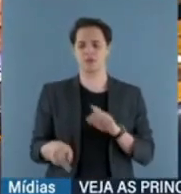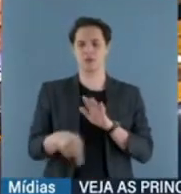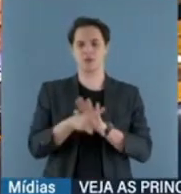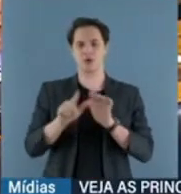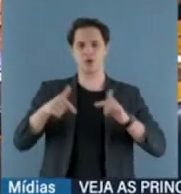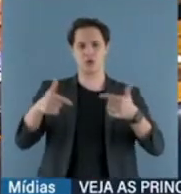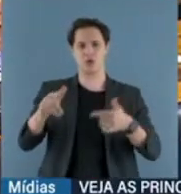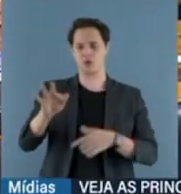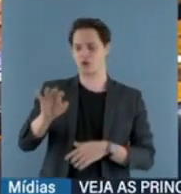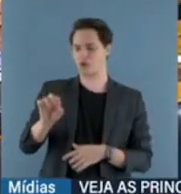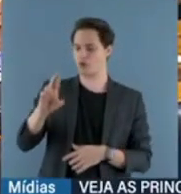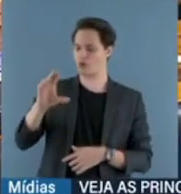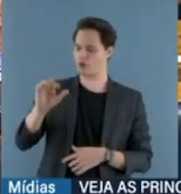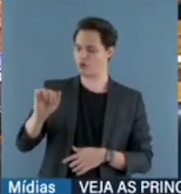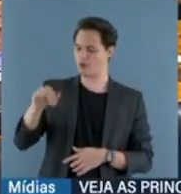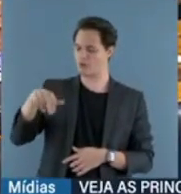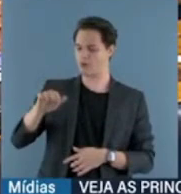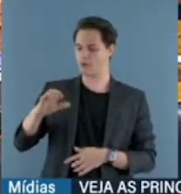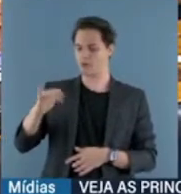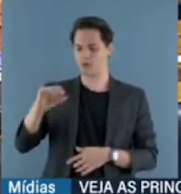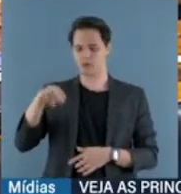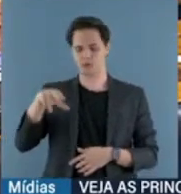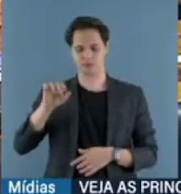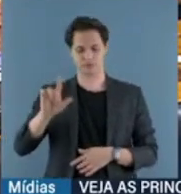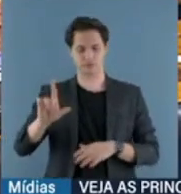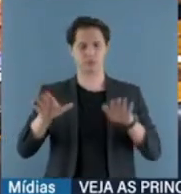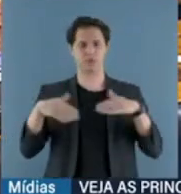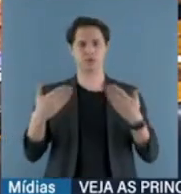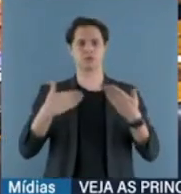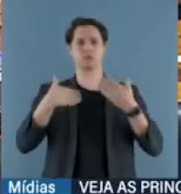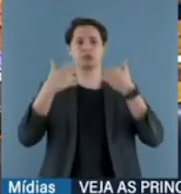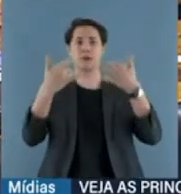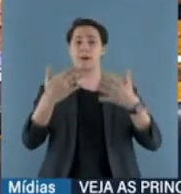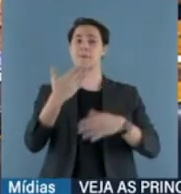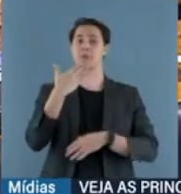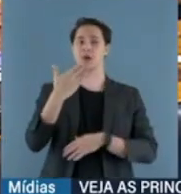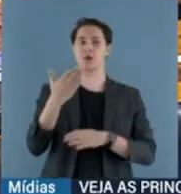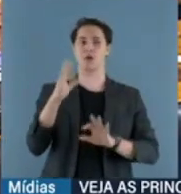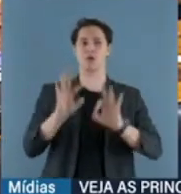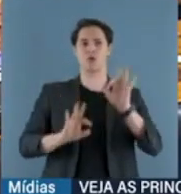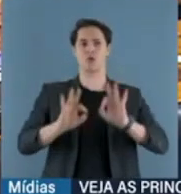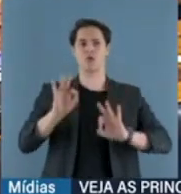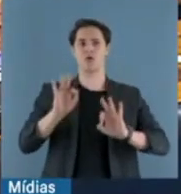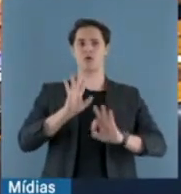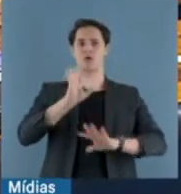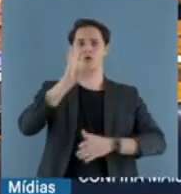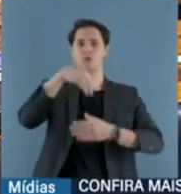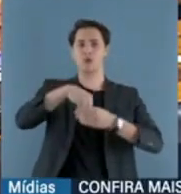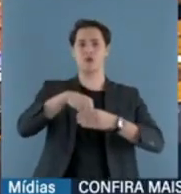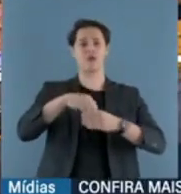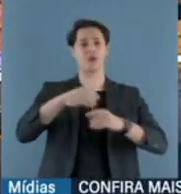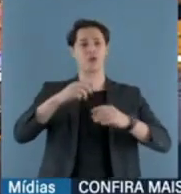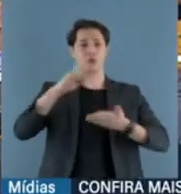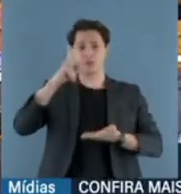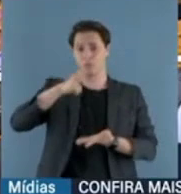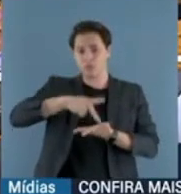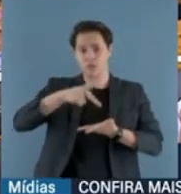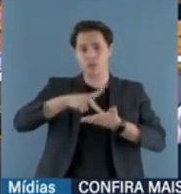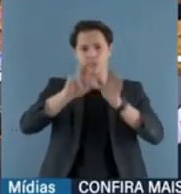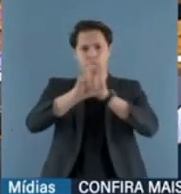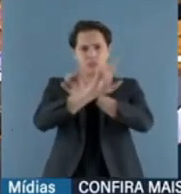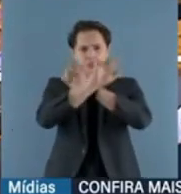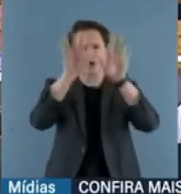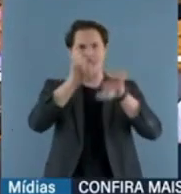Nacional. Então, eu trago aqui essa questão de ordem para trazer a verdade aos fatos. Ninguém vai conseguir